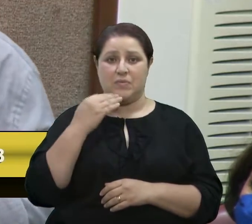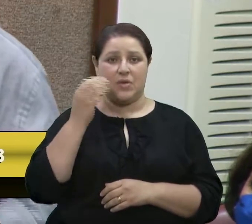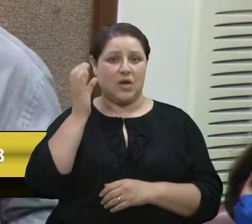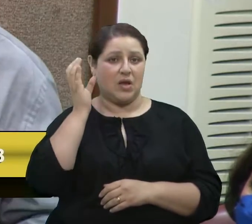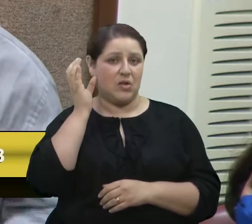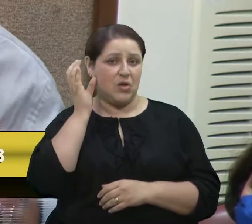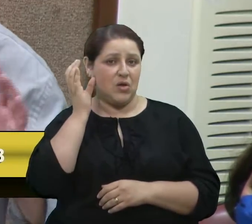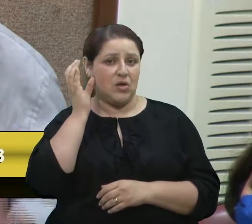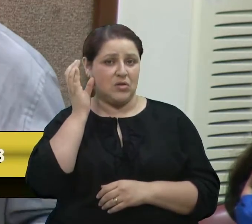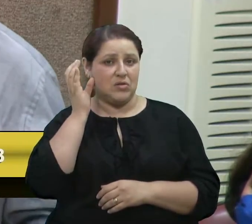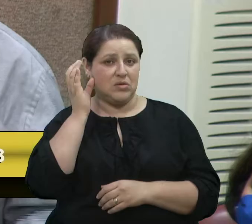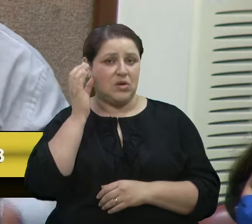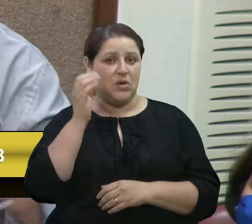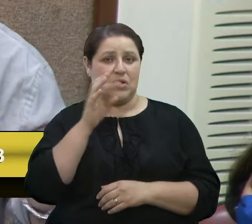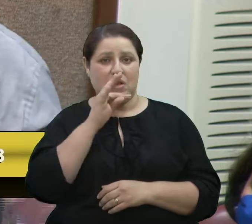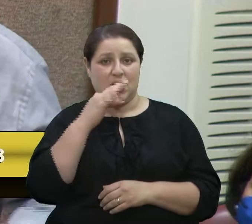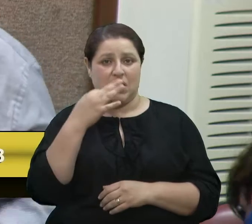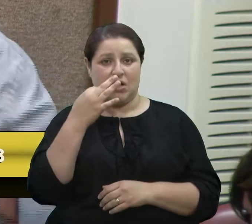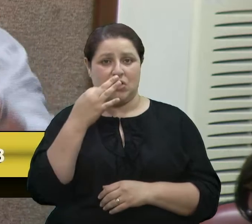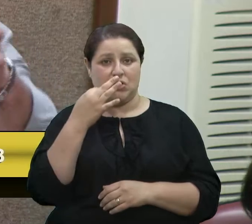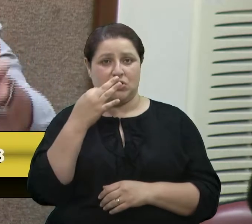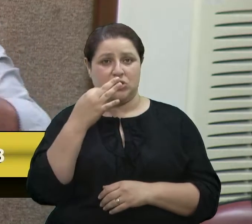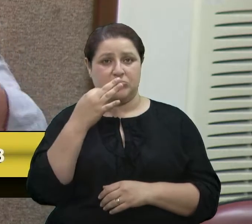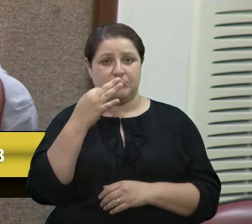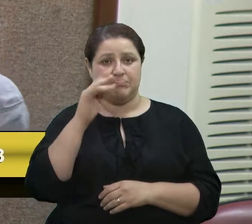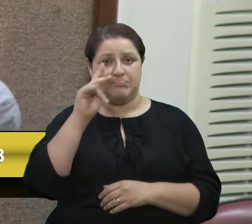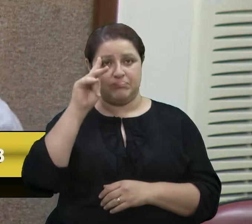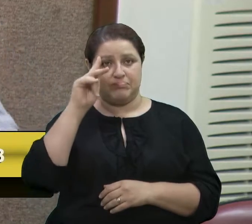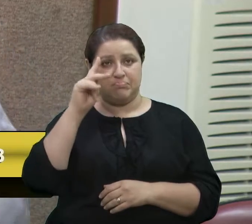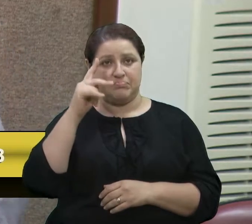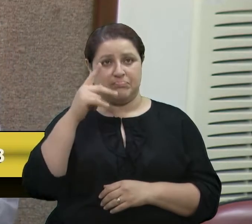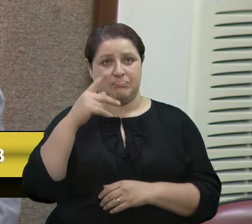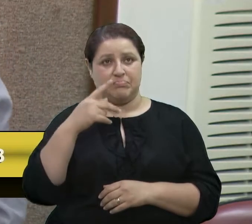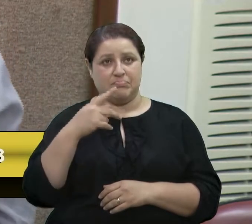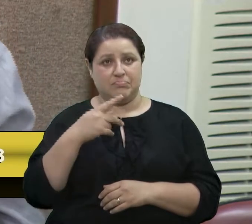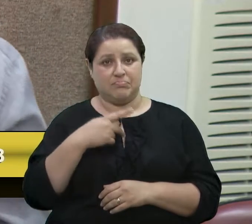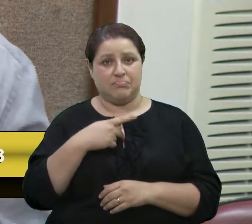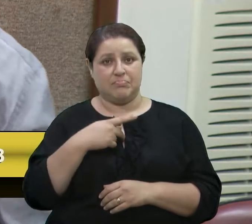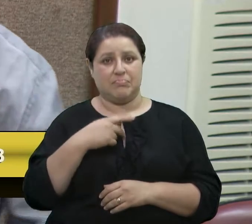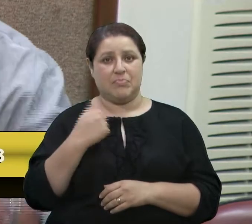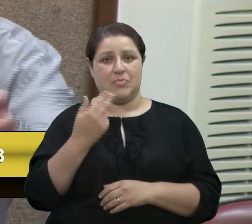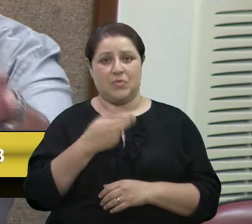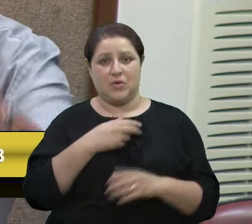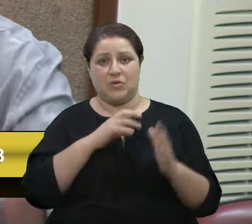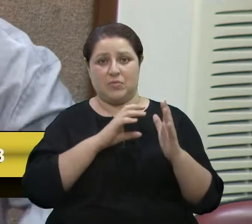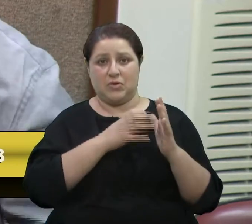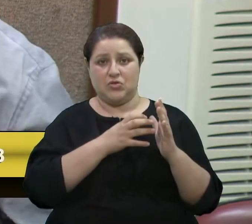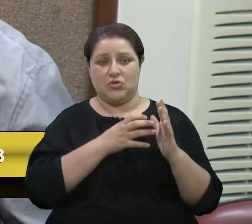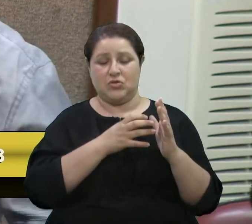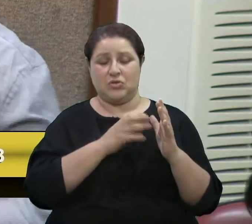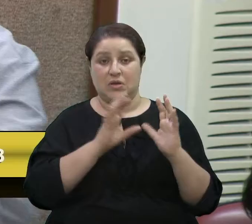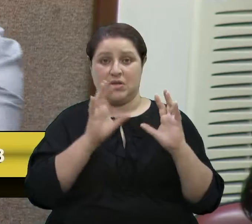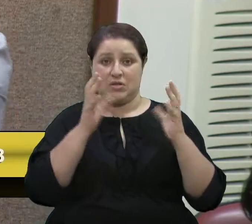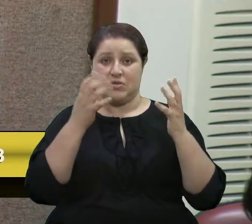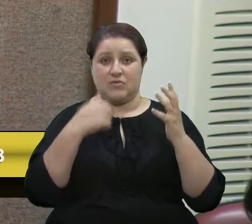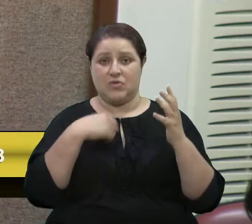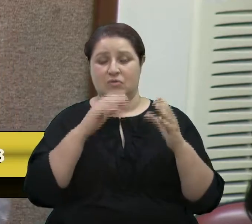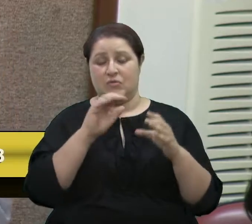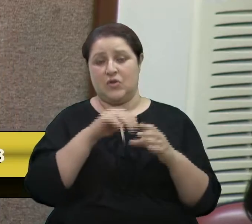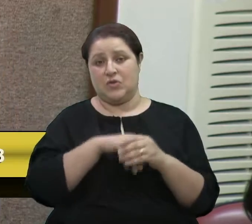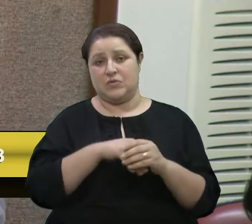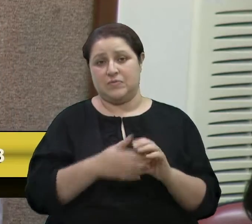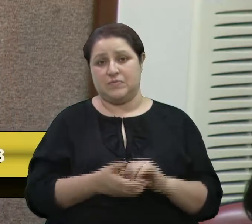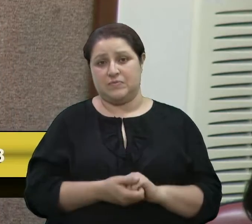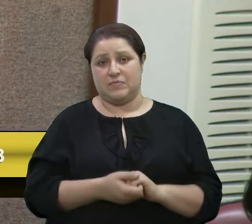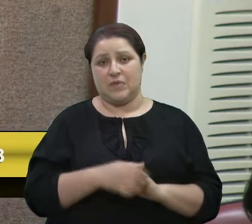ser a Tati? Não, para mim, o partido lá que decida, eu vou votar no candidato. Ah, o PSDB,